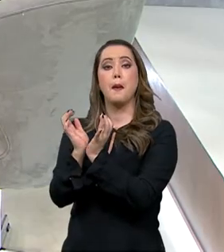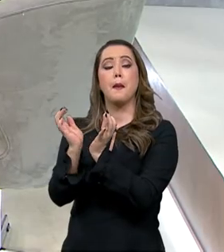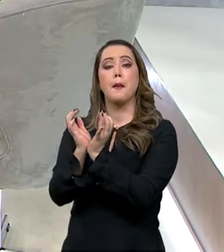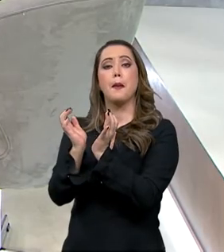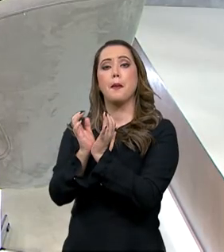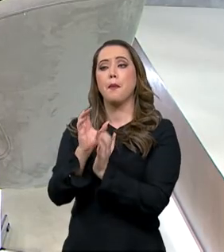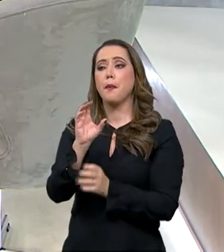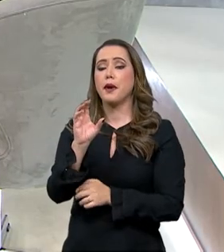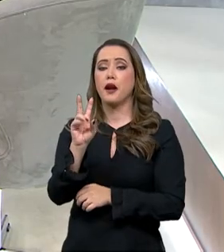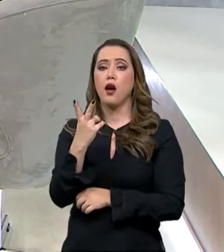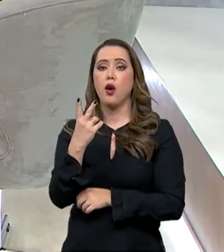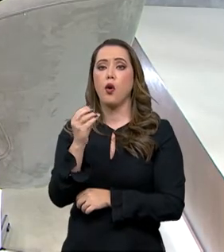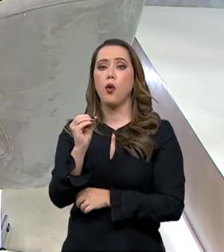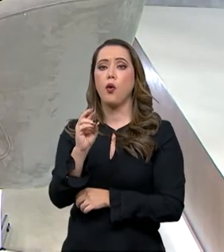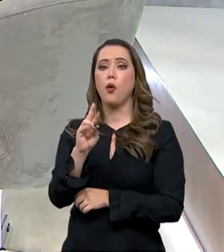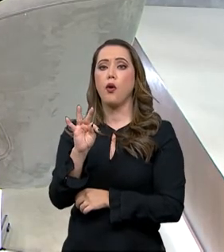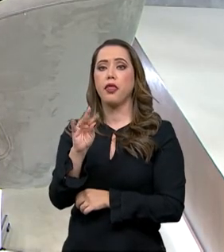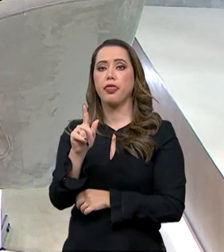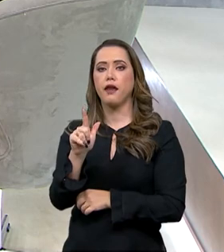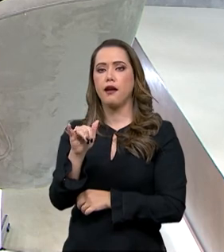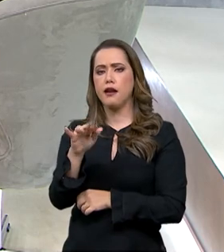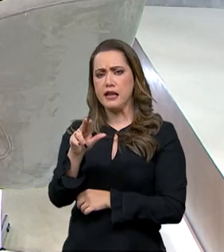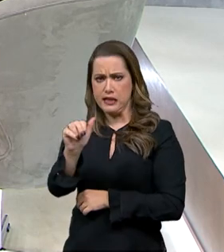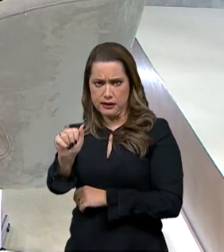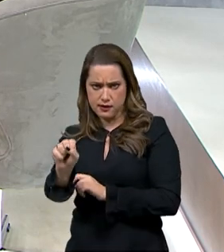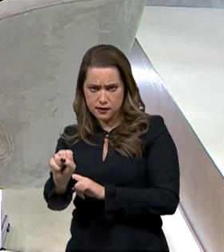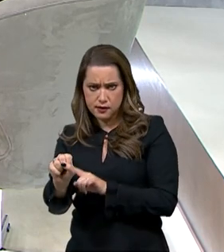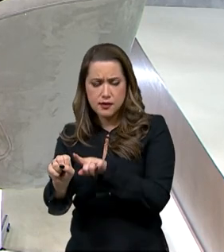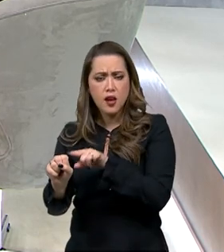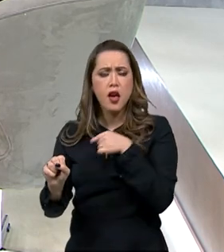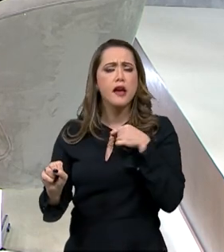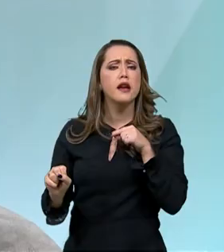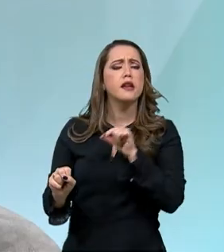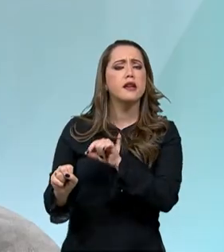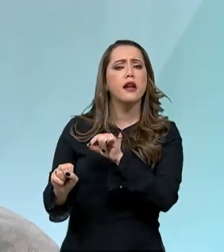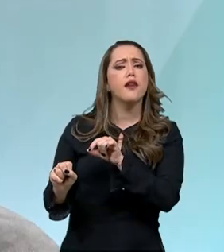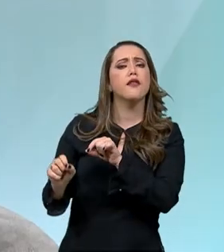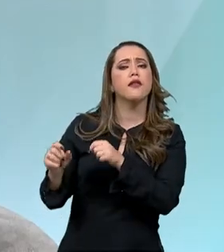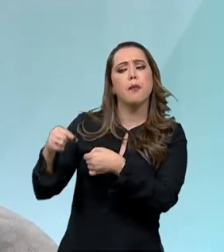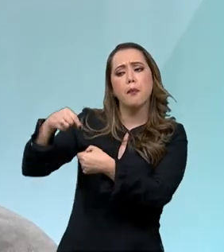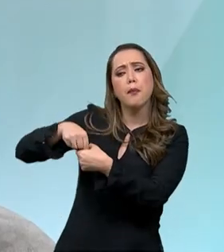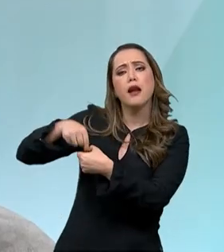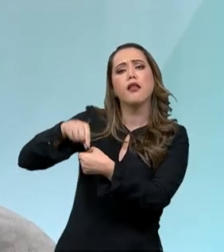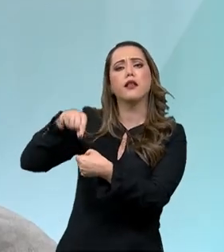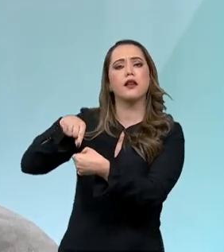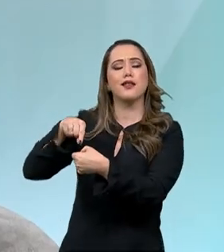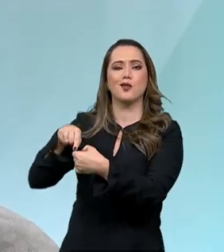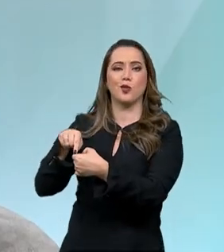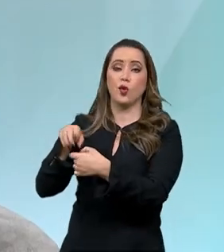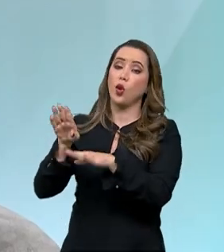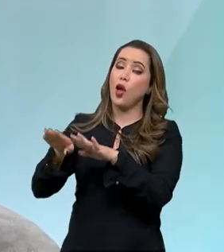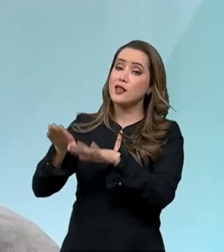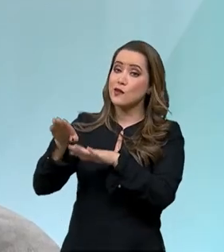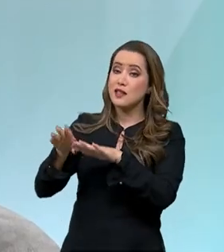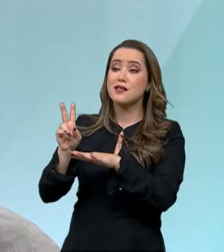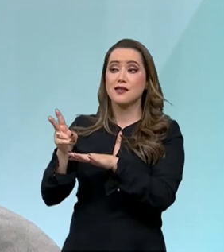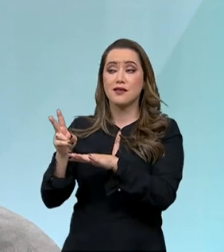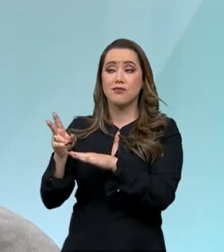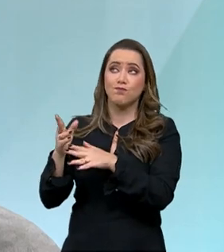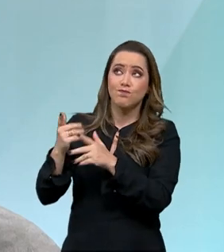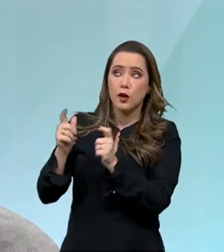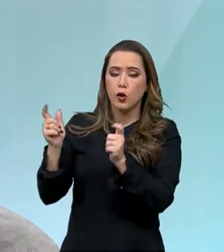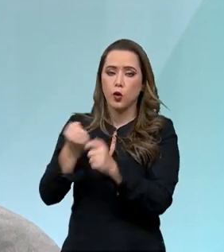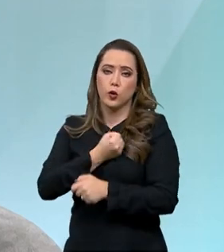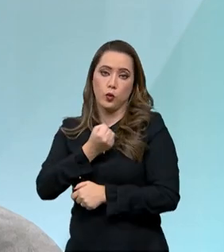quem produz hortaliças no Brasil normalmente são pequenos agricultores familiares, pequenos produtores. Da mesma forma, no